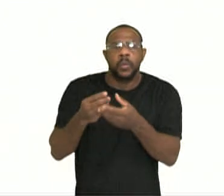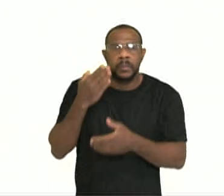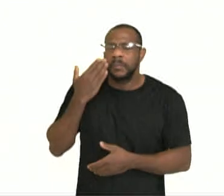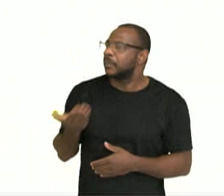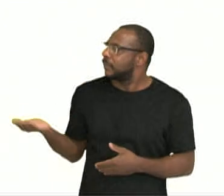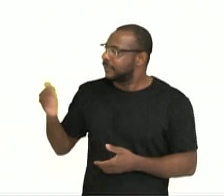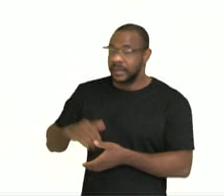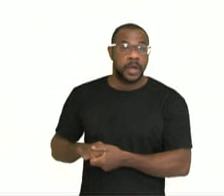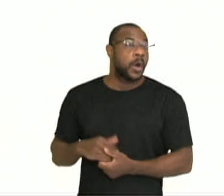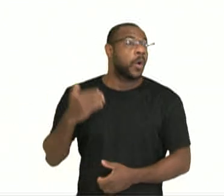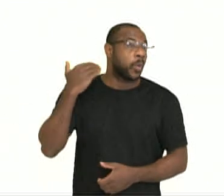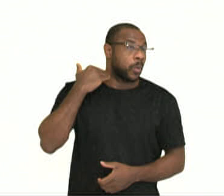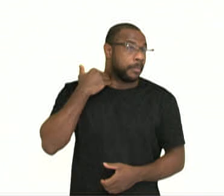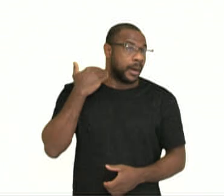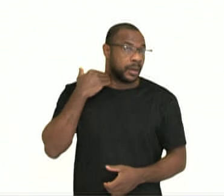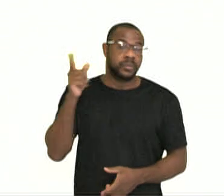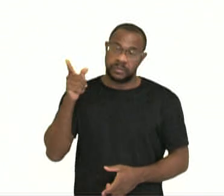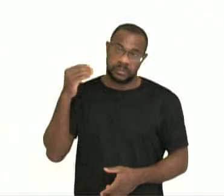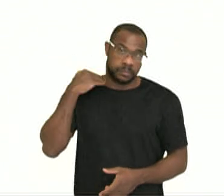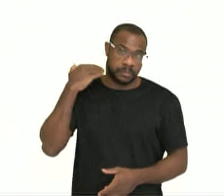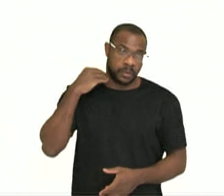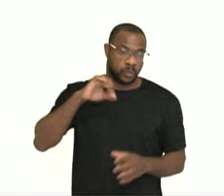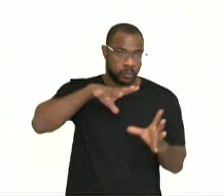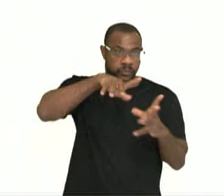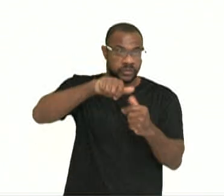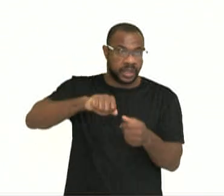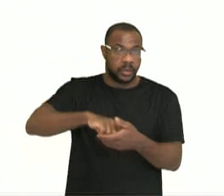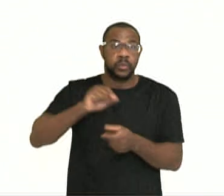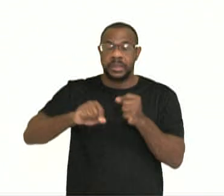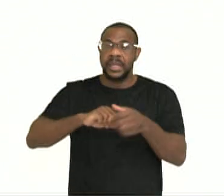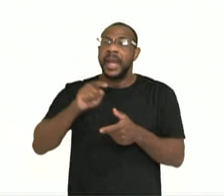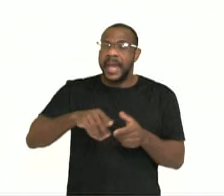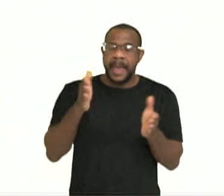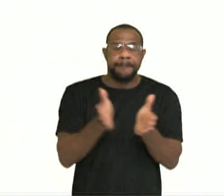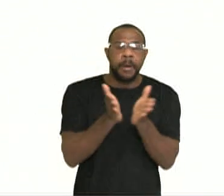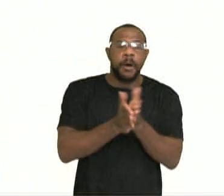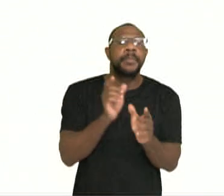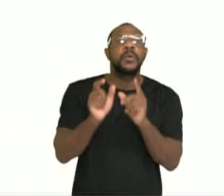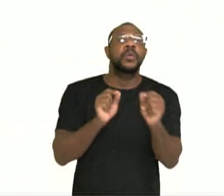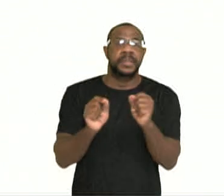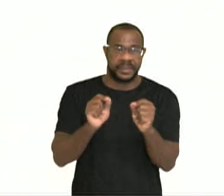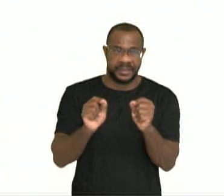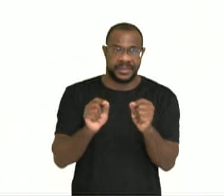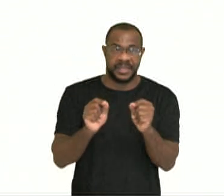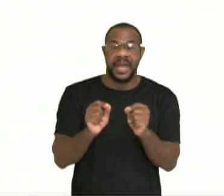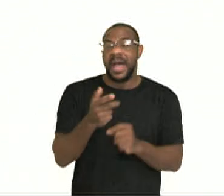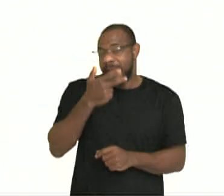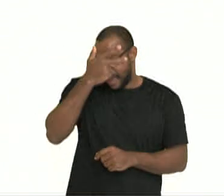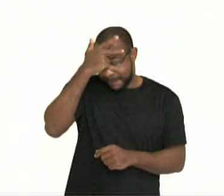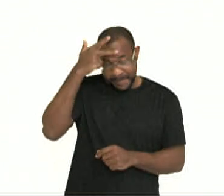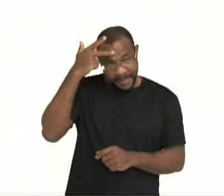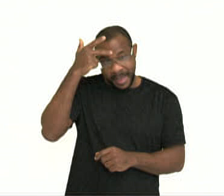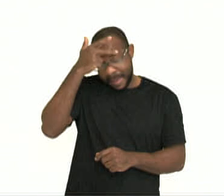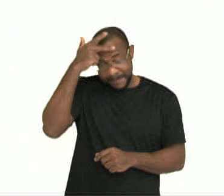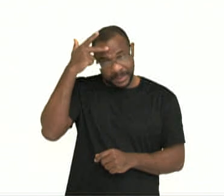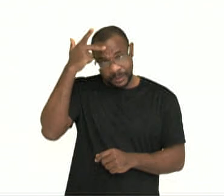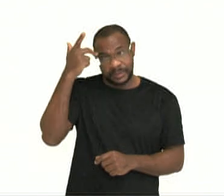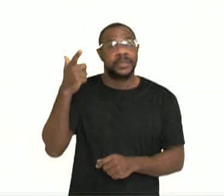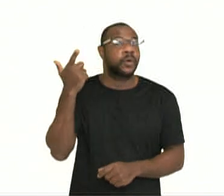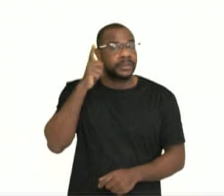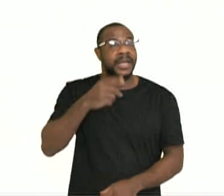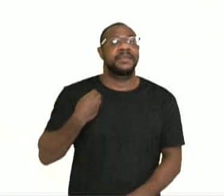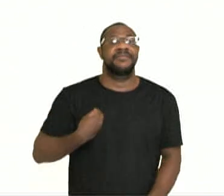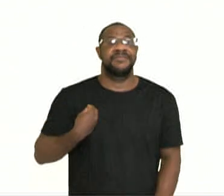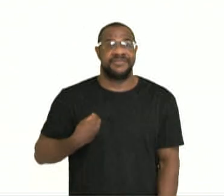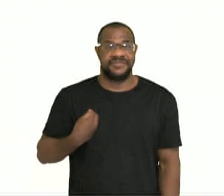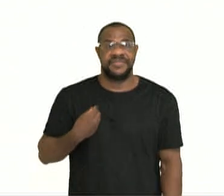é a linha da pobreza. Atualmente, é considerado extremamente pobre o indivíduo que vive com menos de 1,90